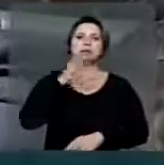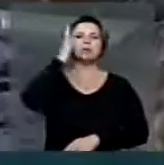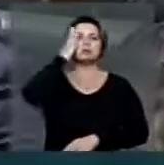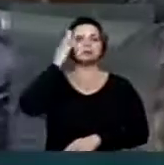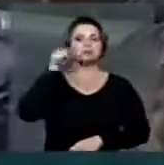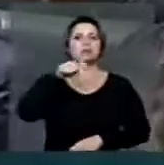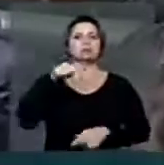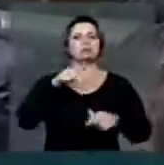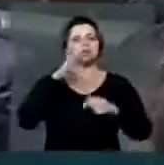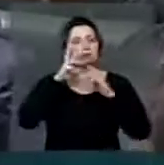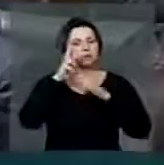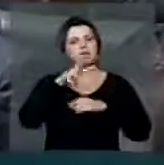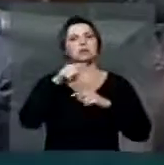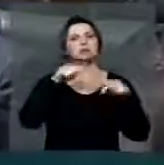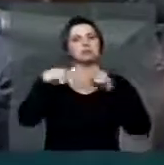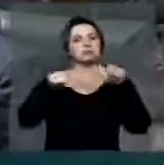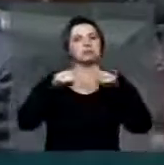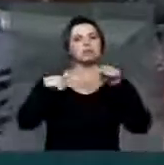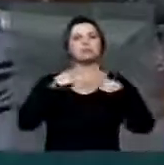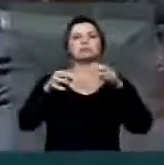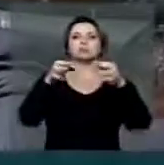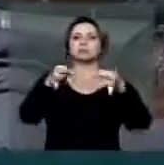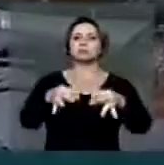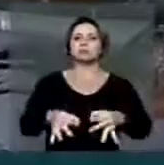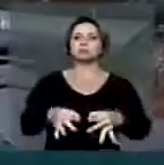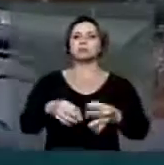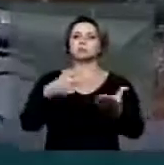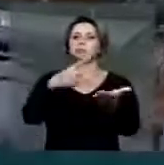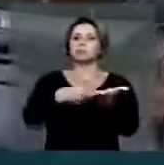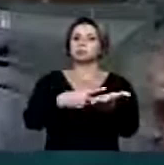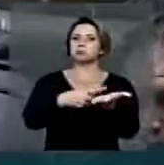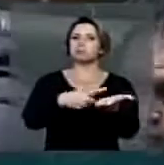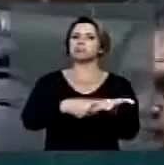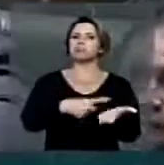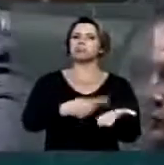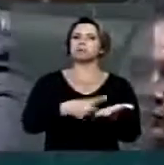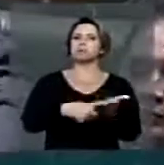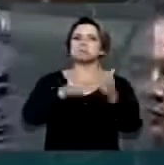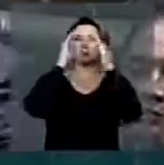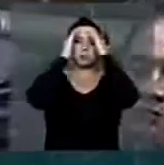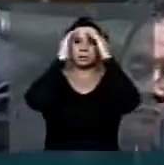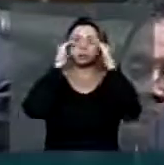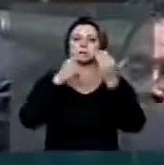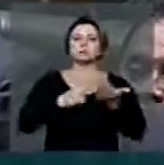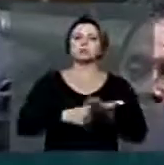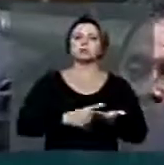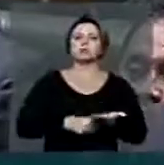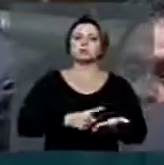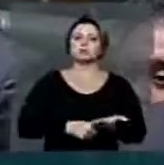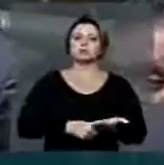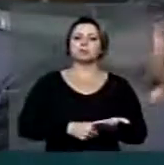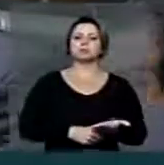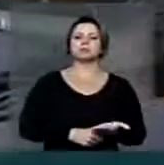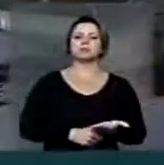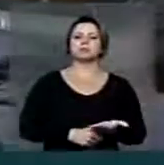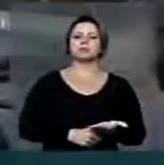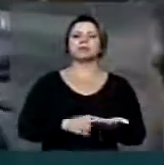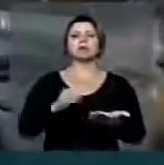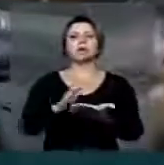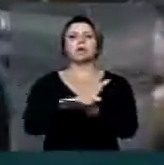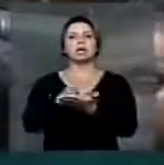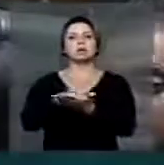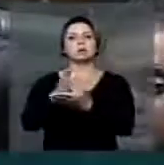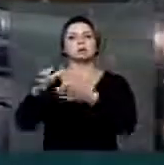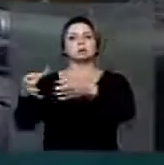vossa excelência já fez. Vossa excelência é cumpridor de parte do acordo no entendimento do Democratas e de alguns outros